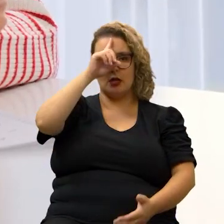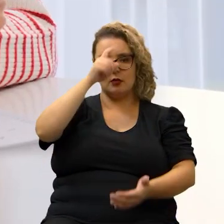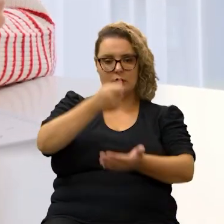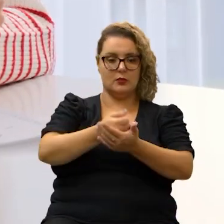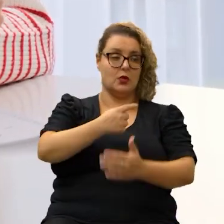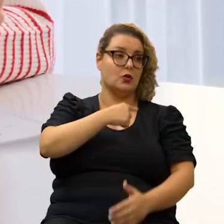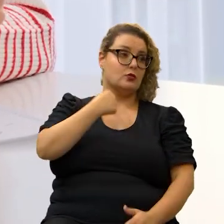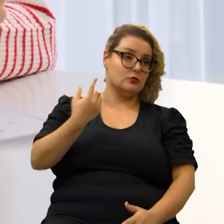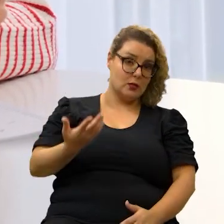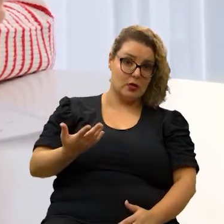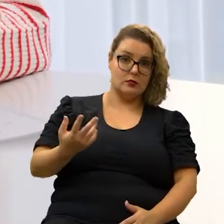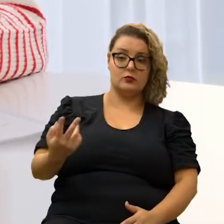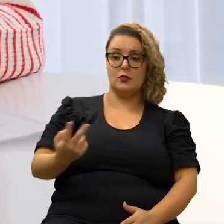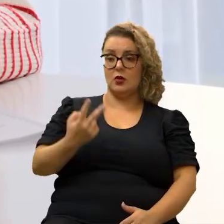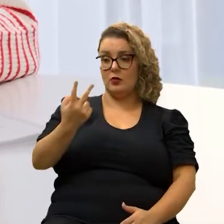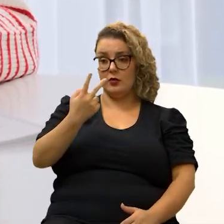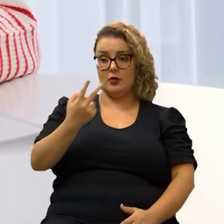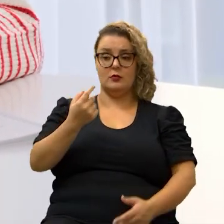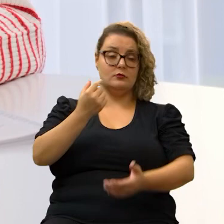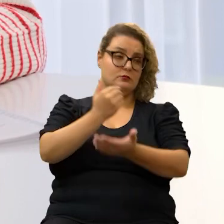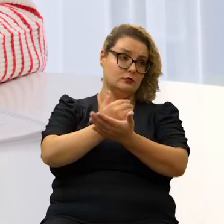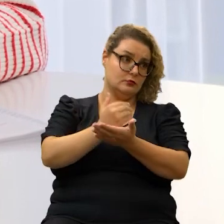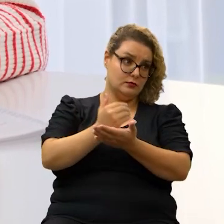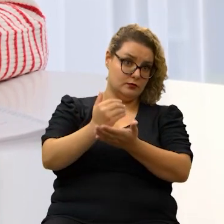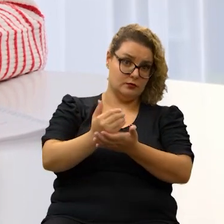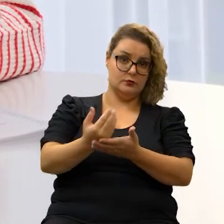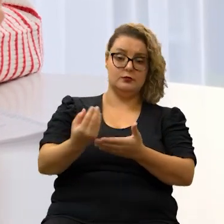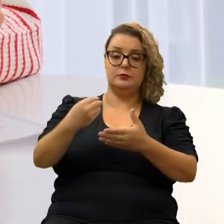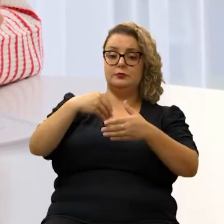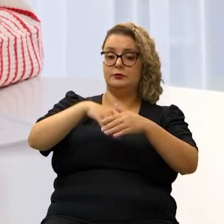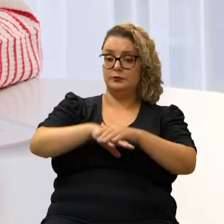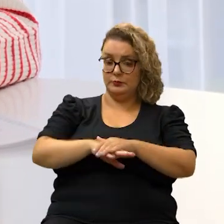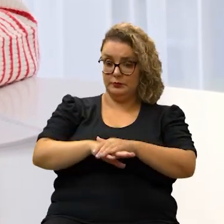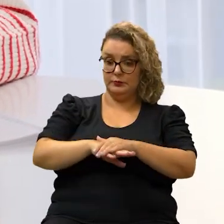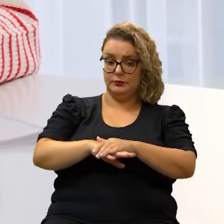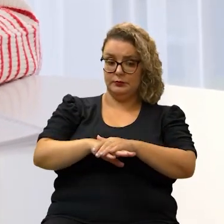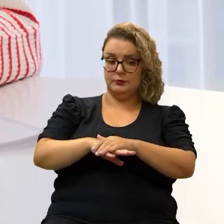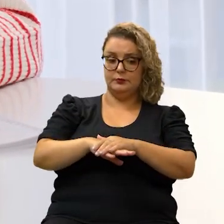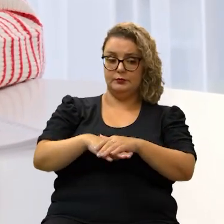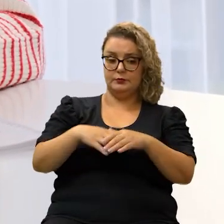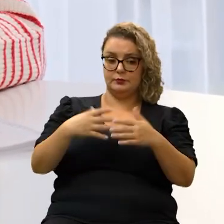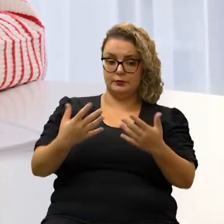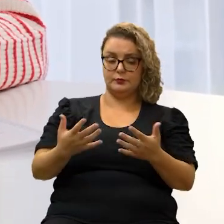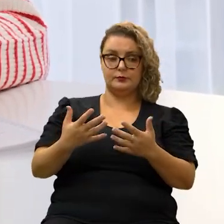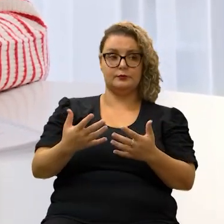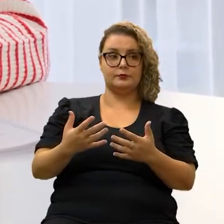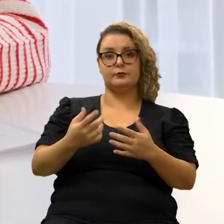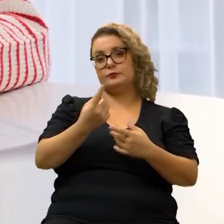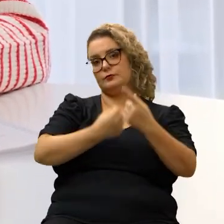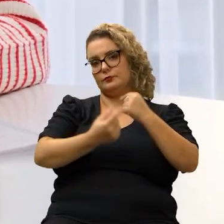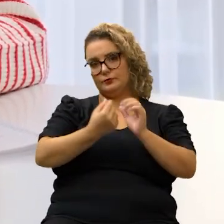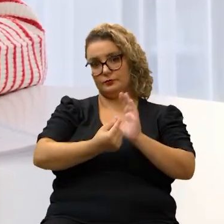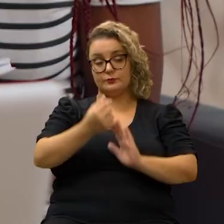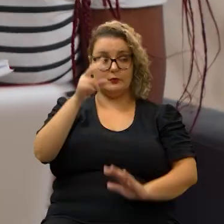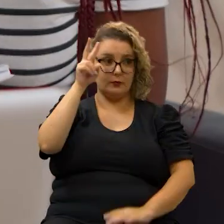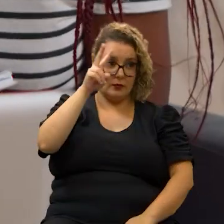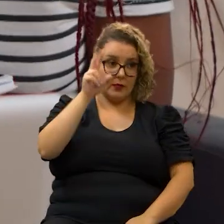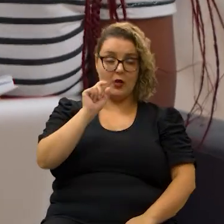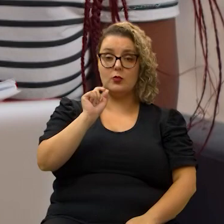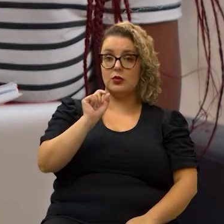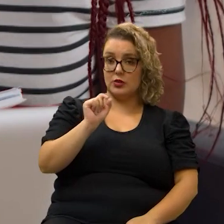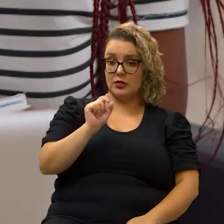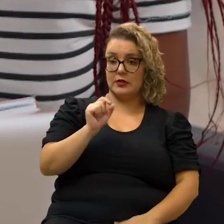definir por exemplo o prazo e portanto o valor da prestação dentro do seu orçamento